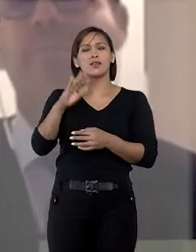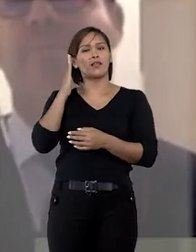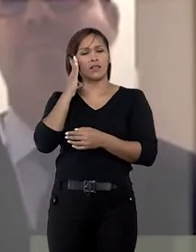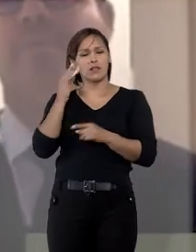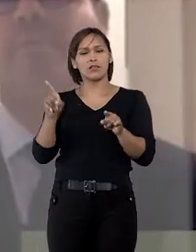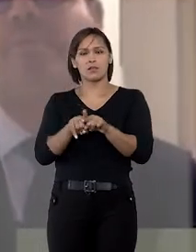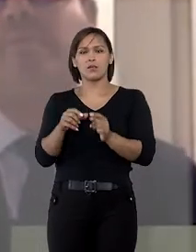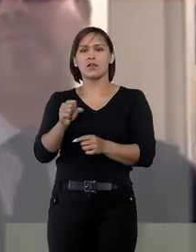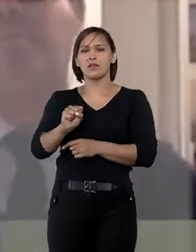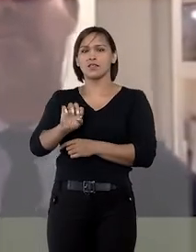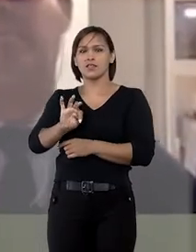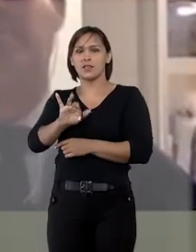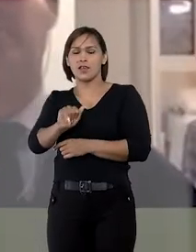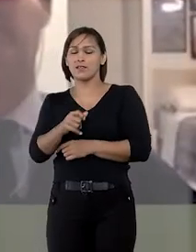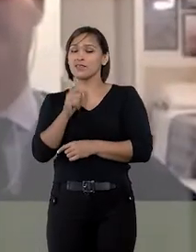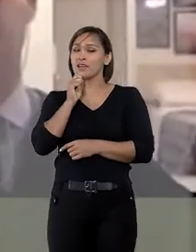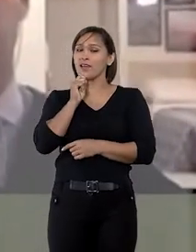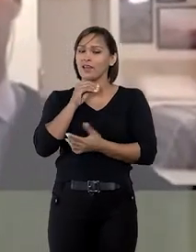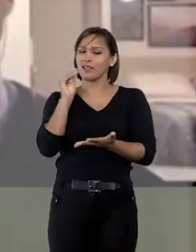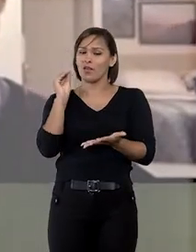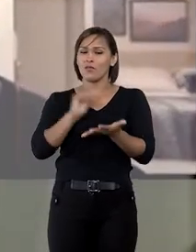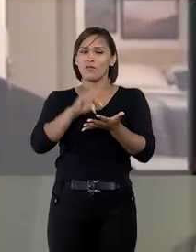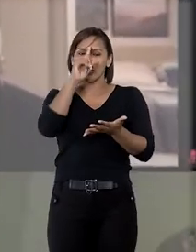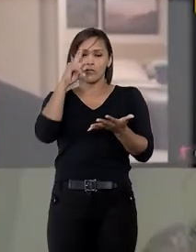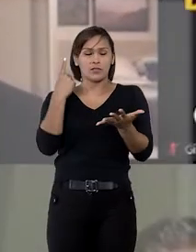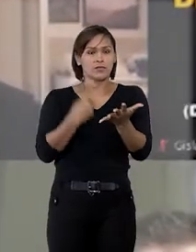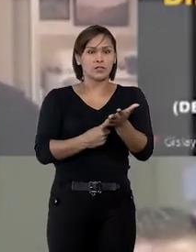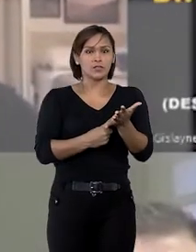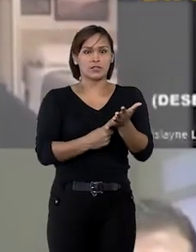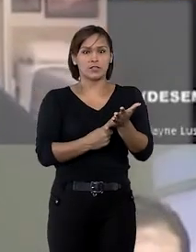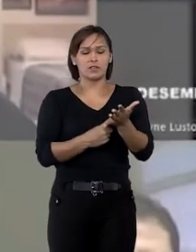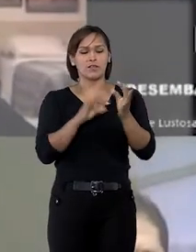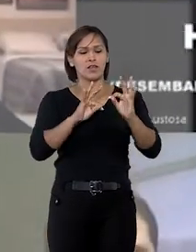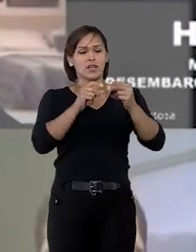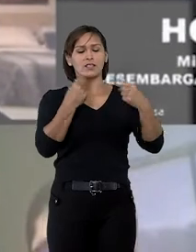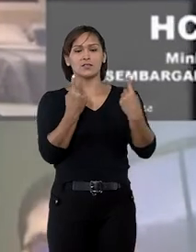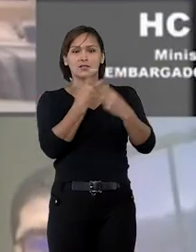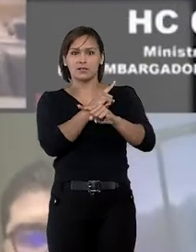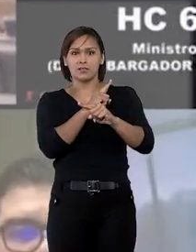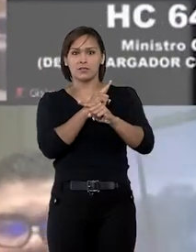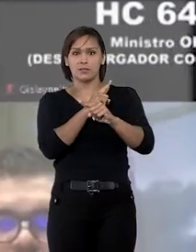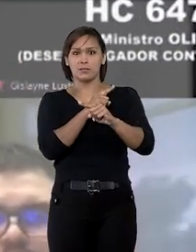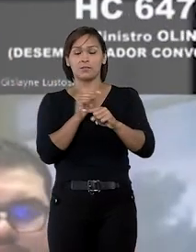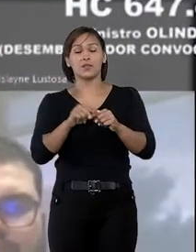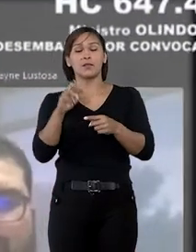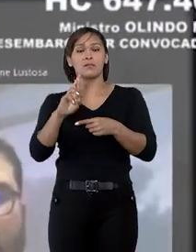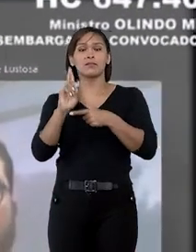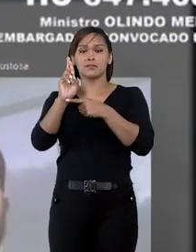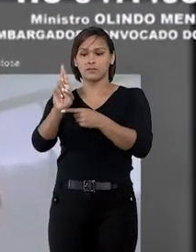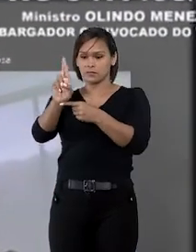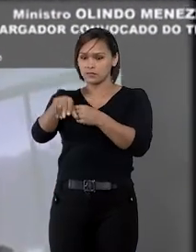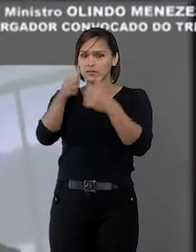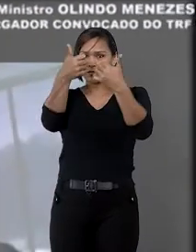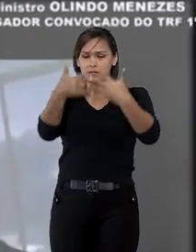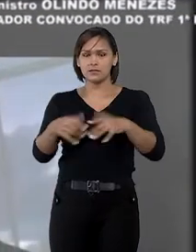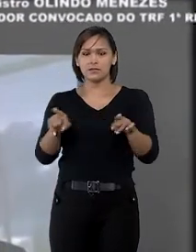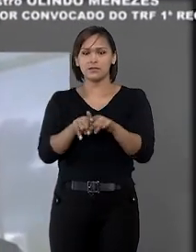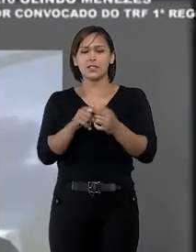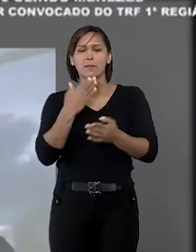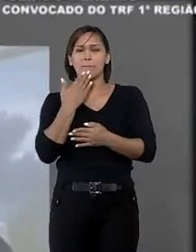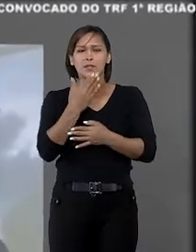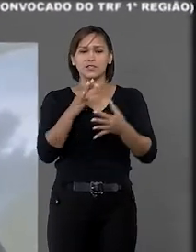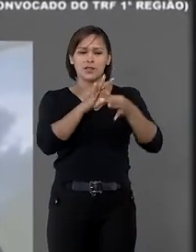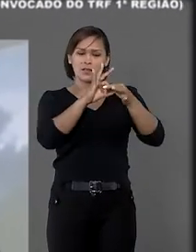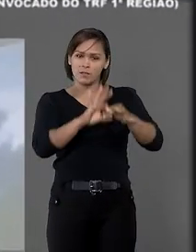reconheceu que o STF ainda não decidiu de maneira definitiva essa controvérsia. Para o relator, a negativa de